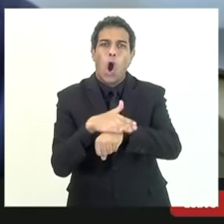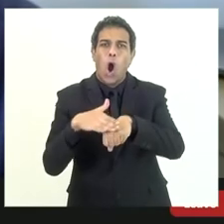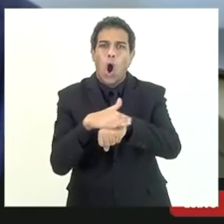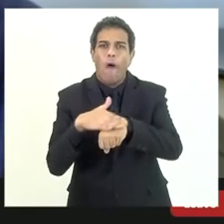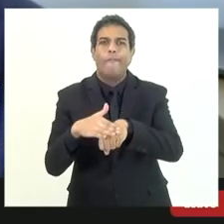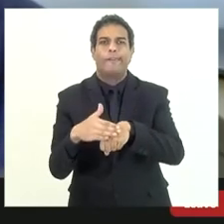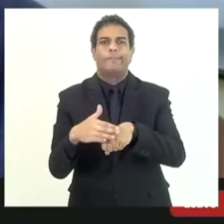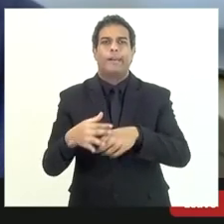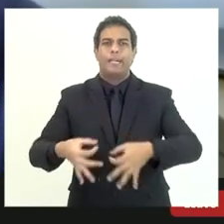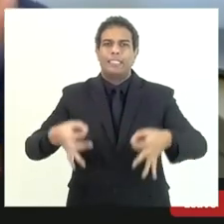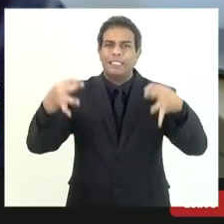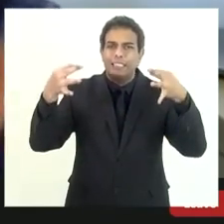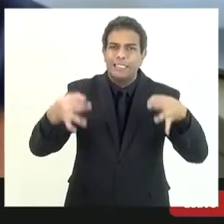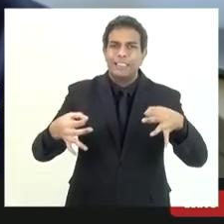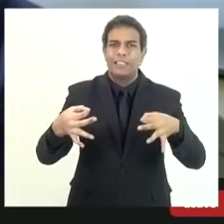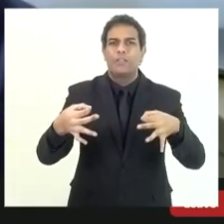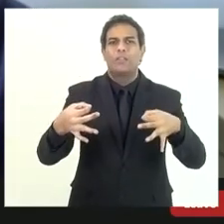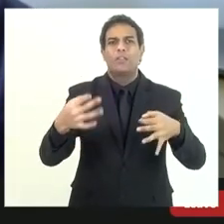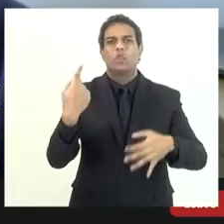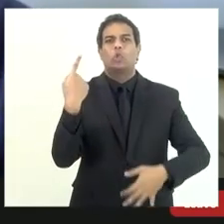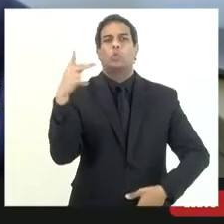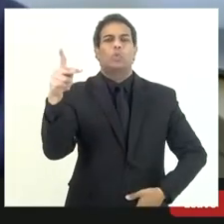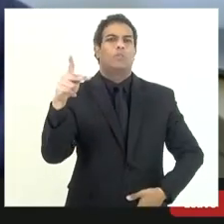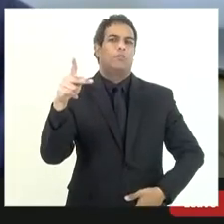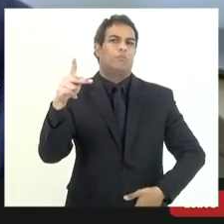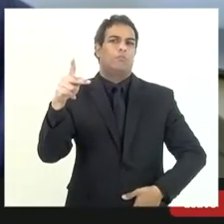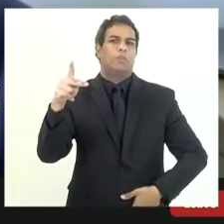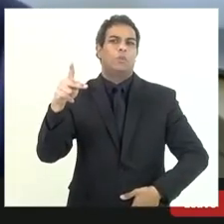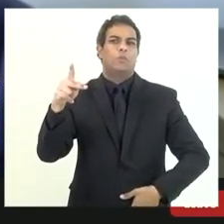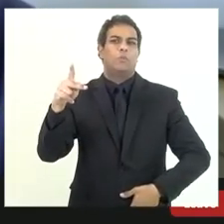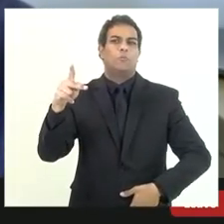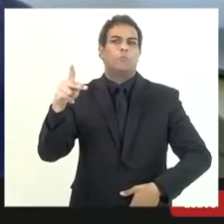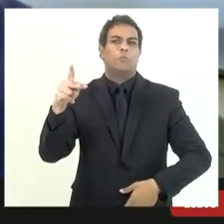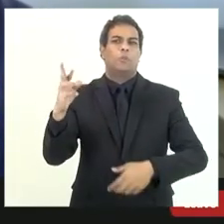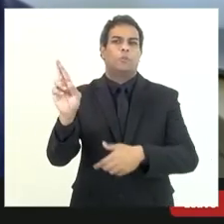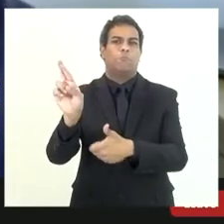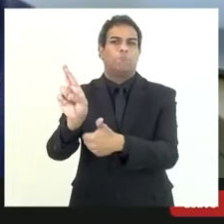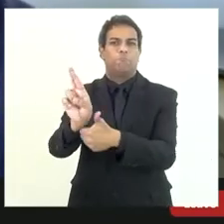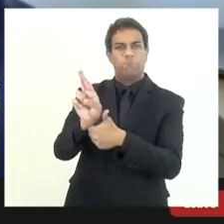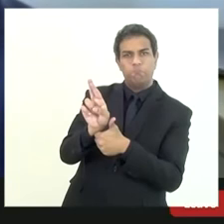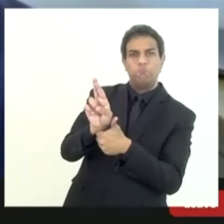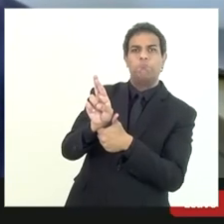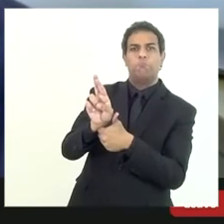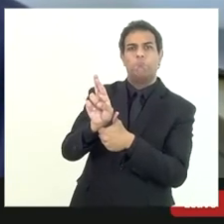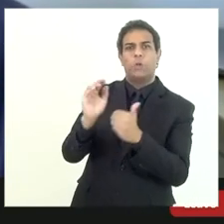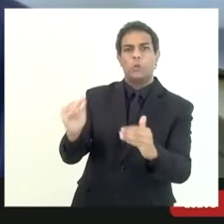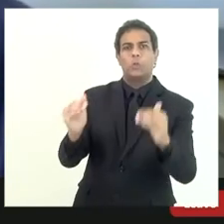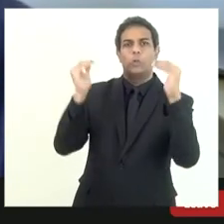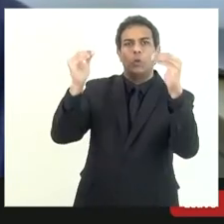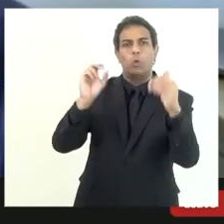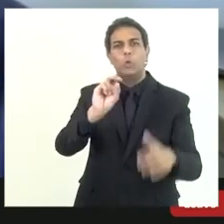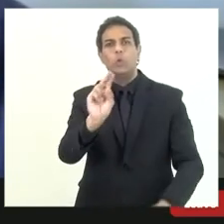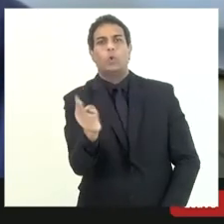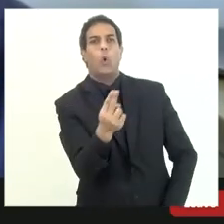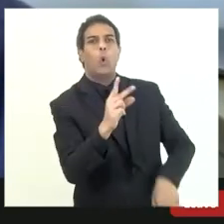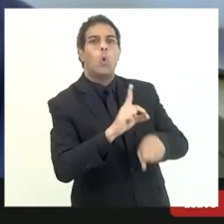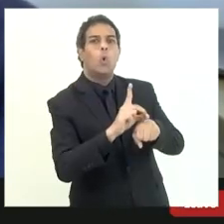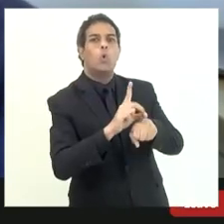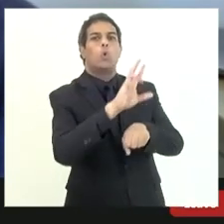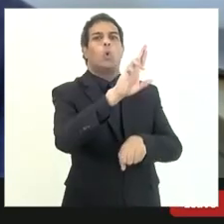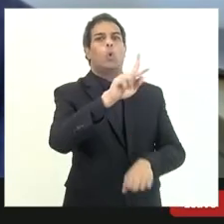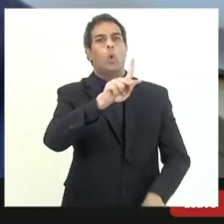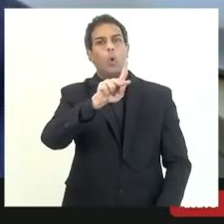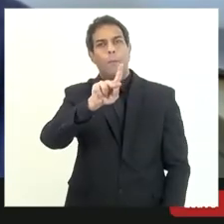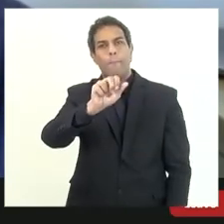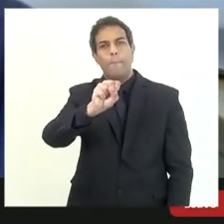com o seu procurador-chefe e também com o doutor Paulo Henrique para